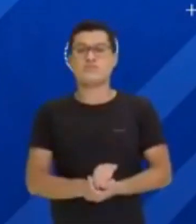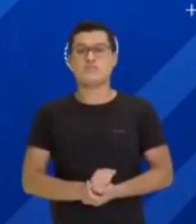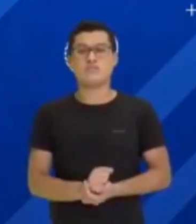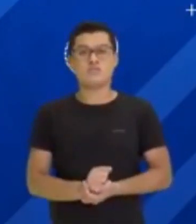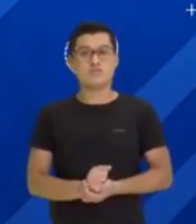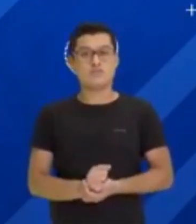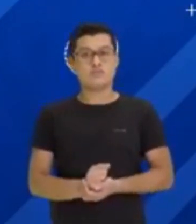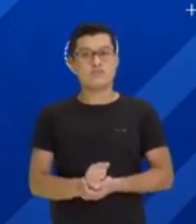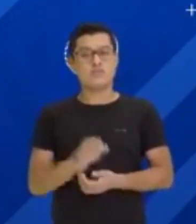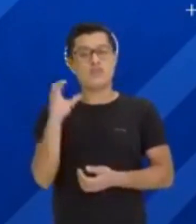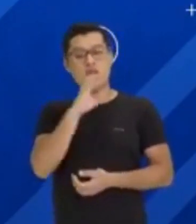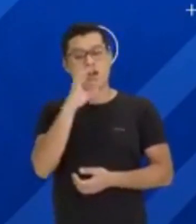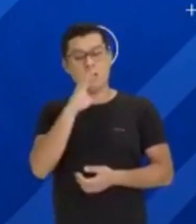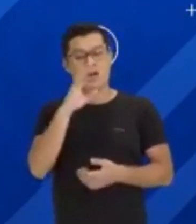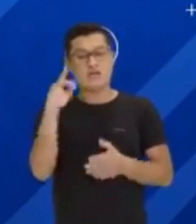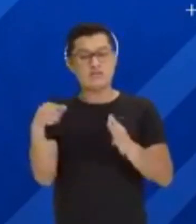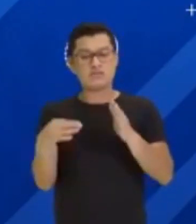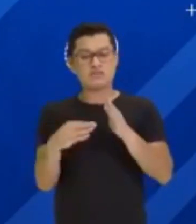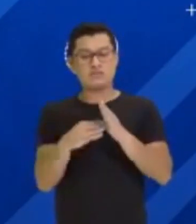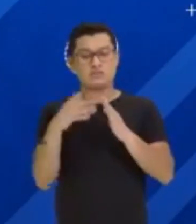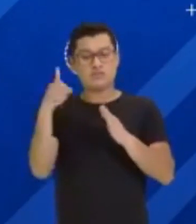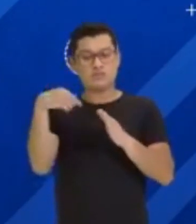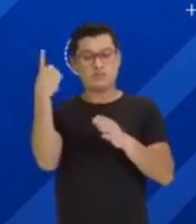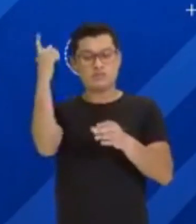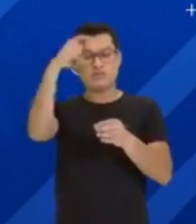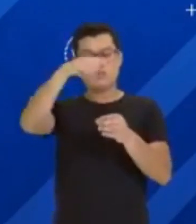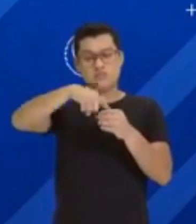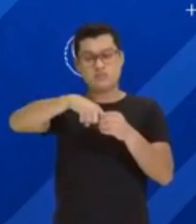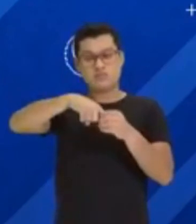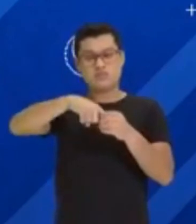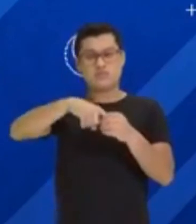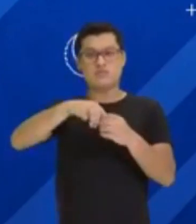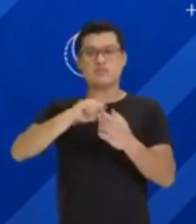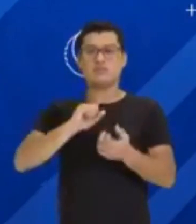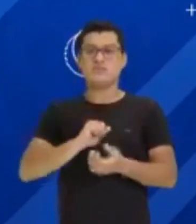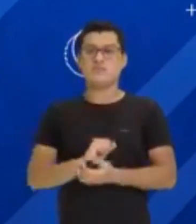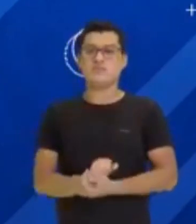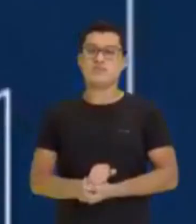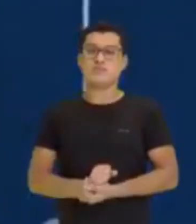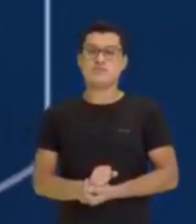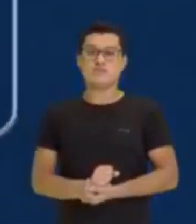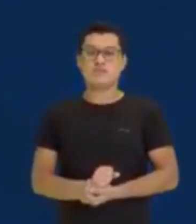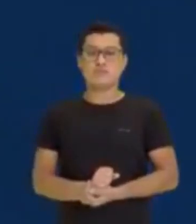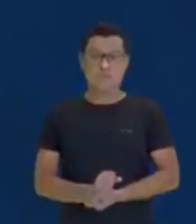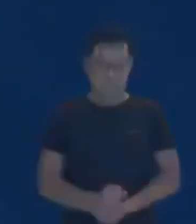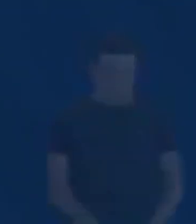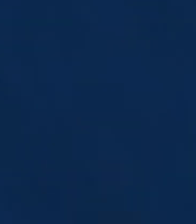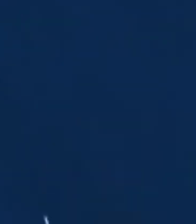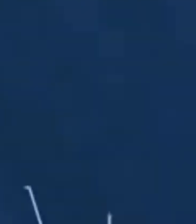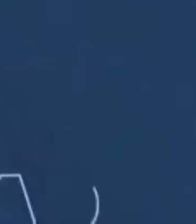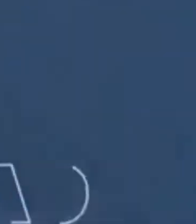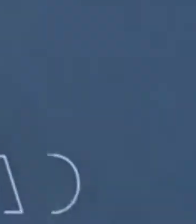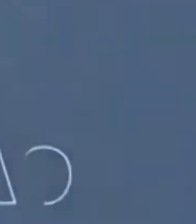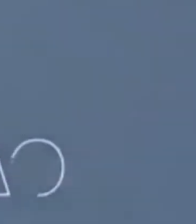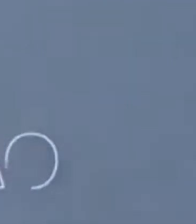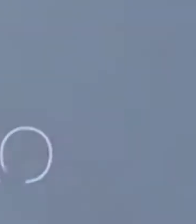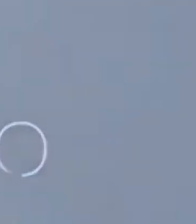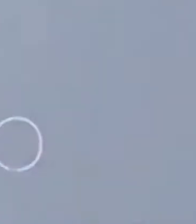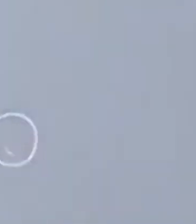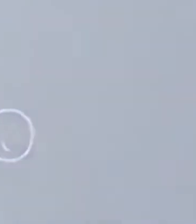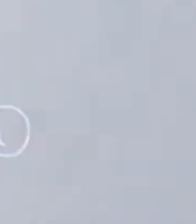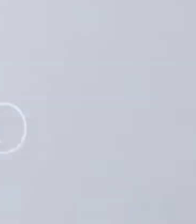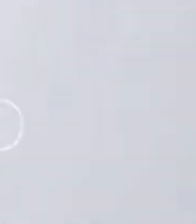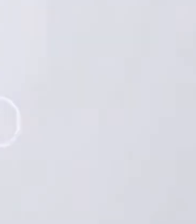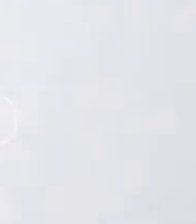Vamos para um rápido intervalo. Não sai daí. Daqui a pouco, a gente volta. Obrigada. Obrigada.